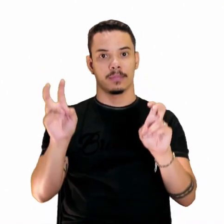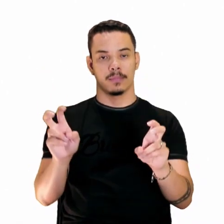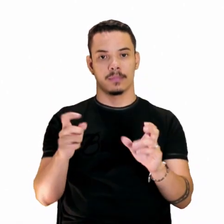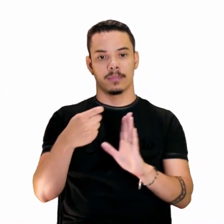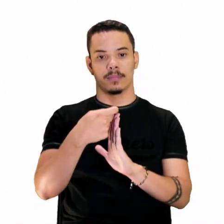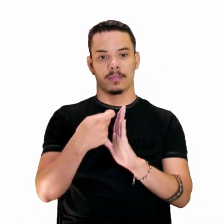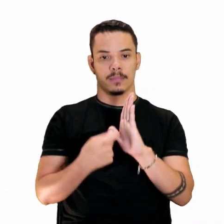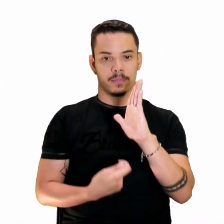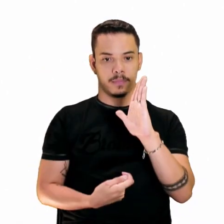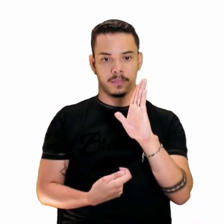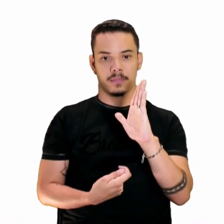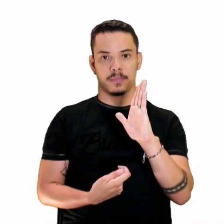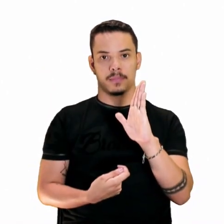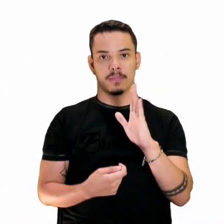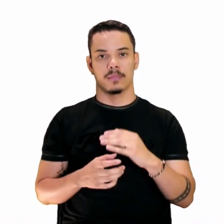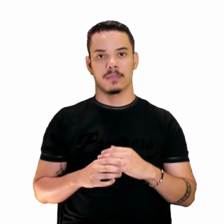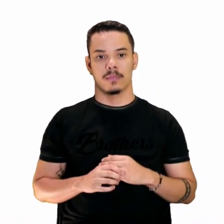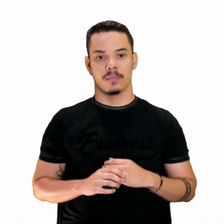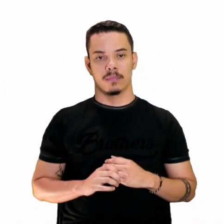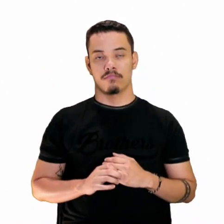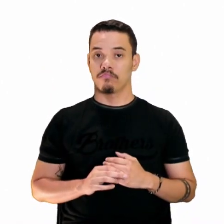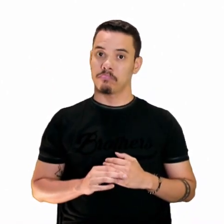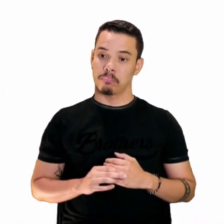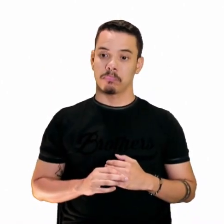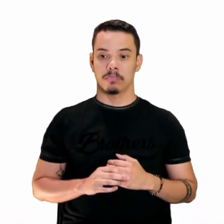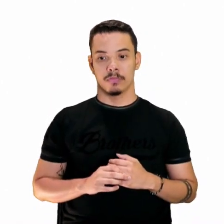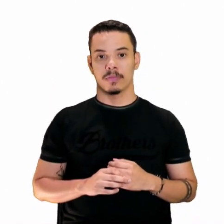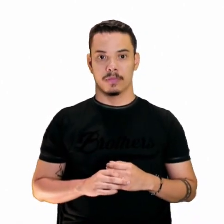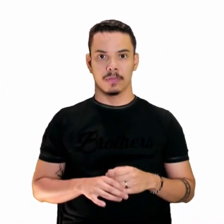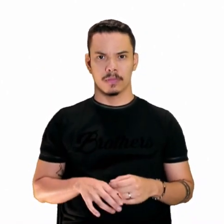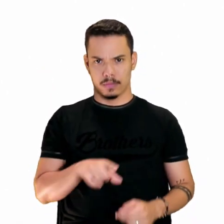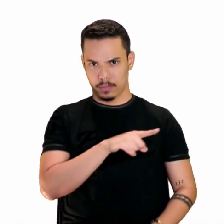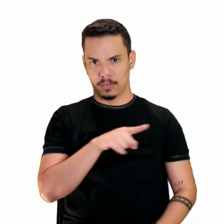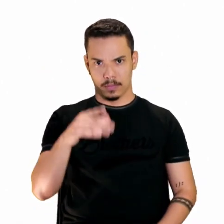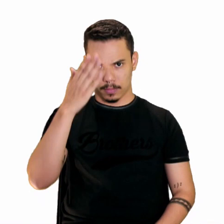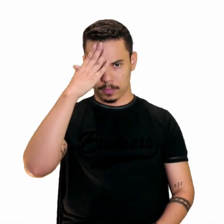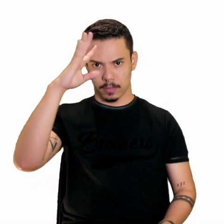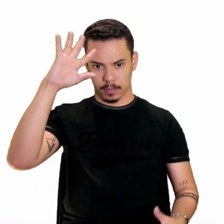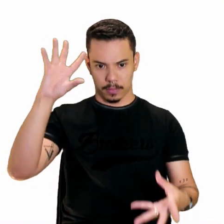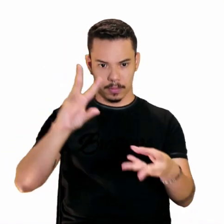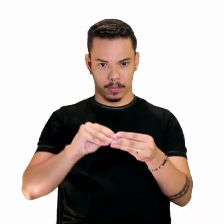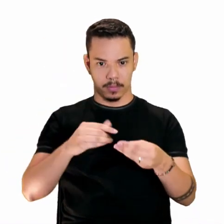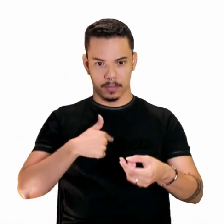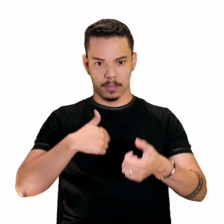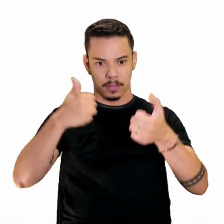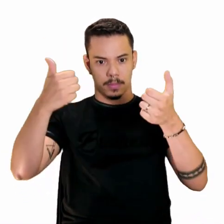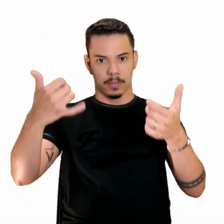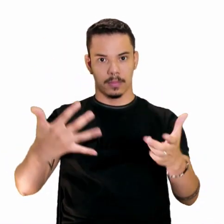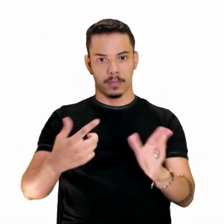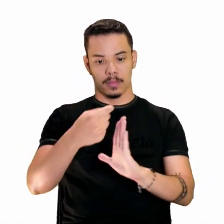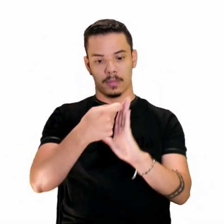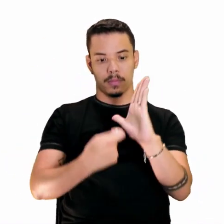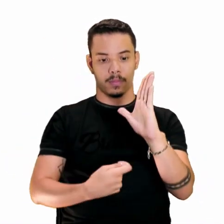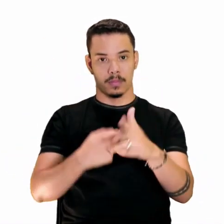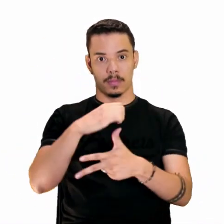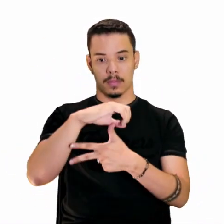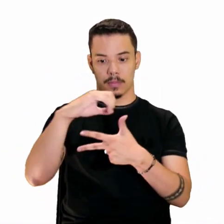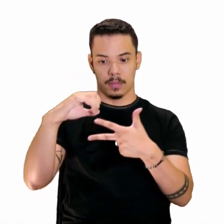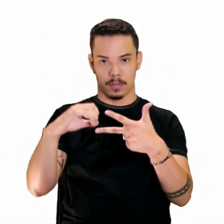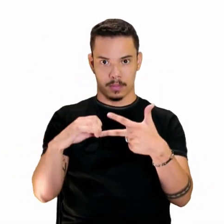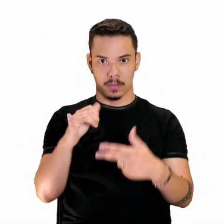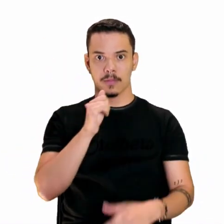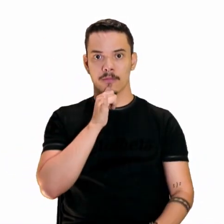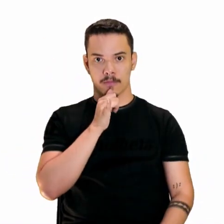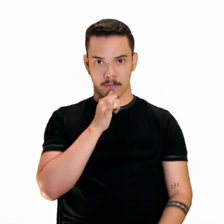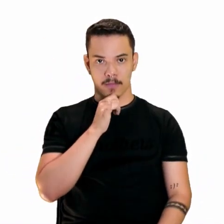uma redação. Beleza, você sabe do que estamos falando, né? A redação do Enem, exatamente. Vamos